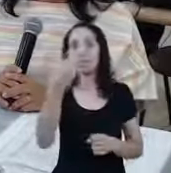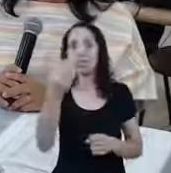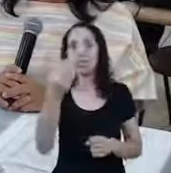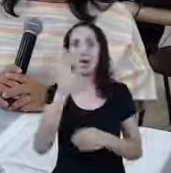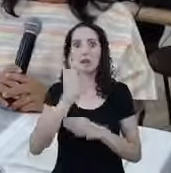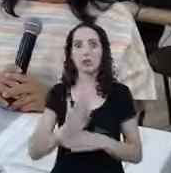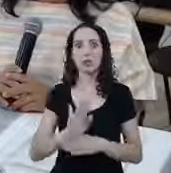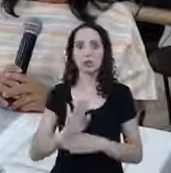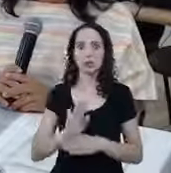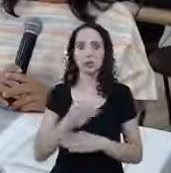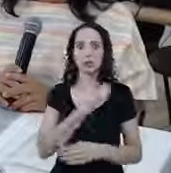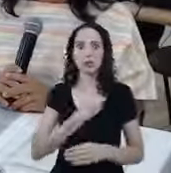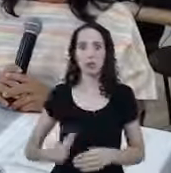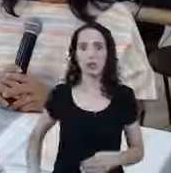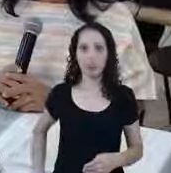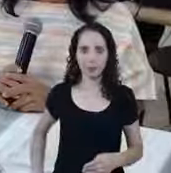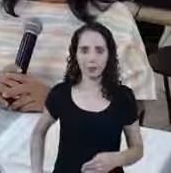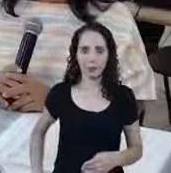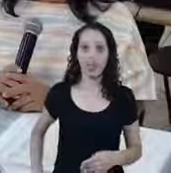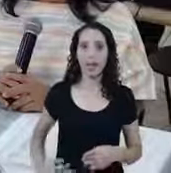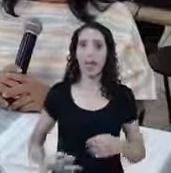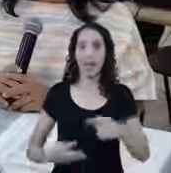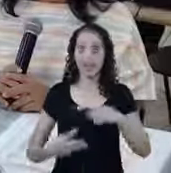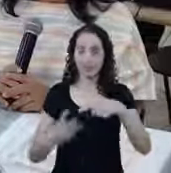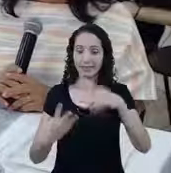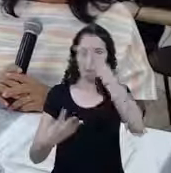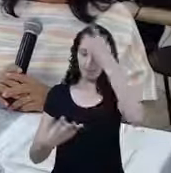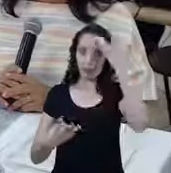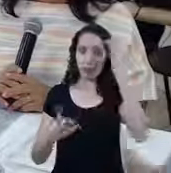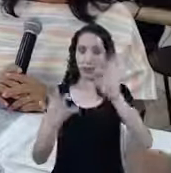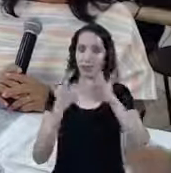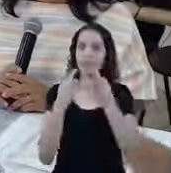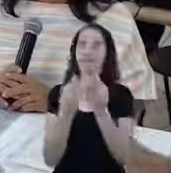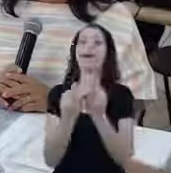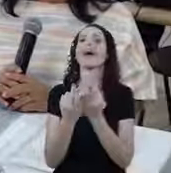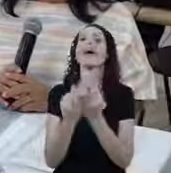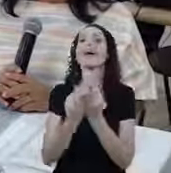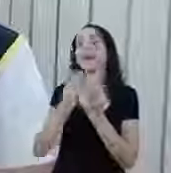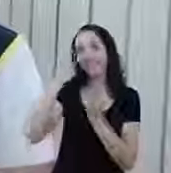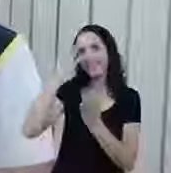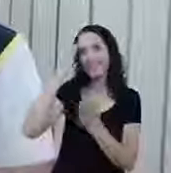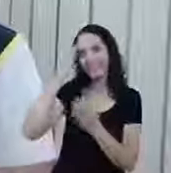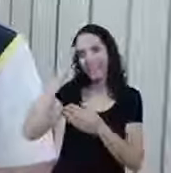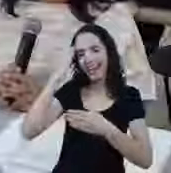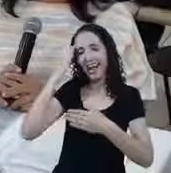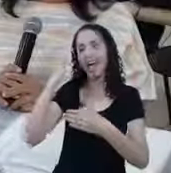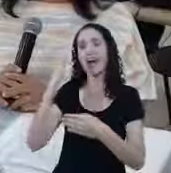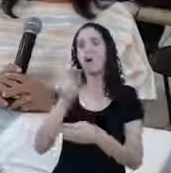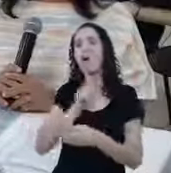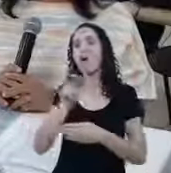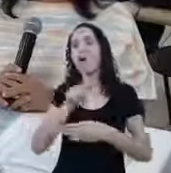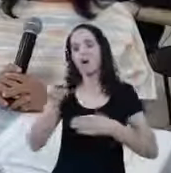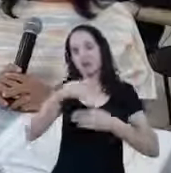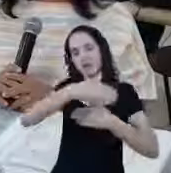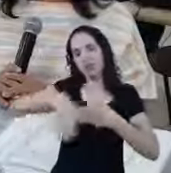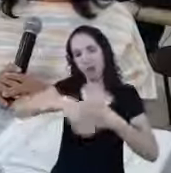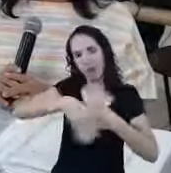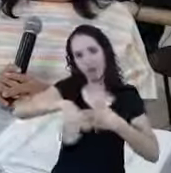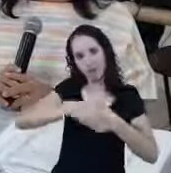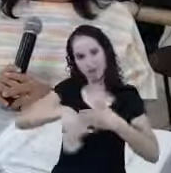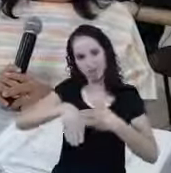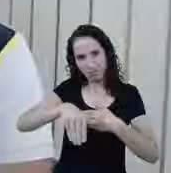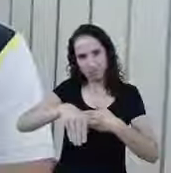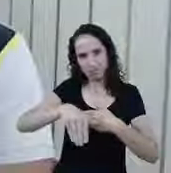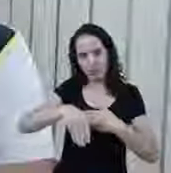As três pessoas Na Receita Federal Estão no mesmo endereço Entende-se que seja A mesma dúvida familiar Então vai pelo endereço Sim Ou pelos dados Da Receita